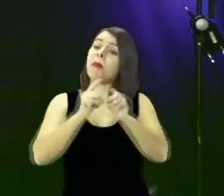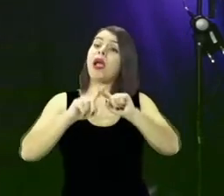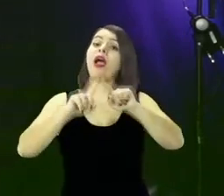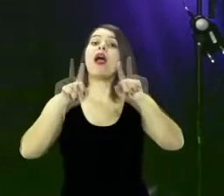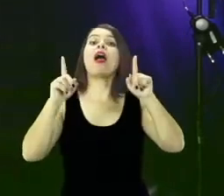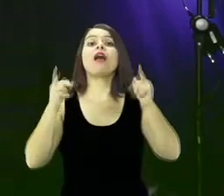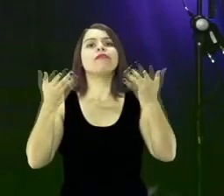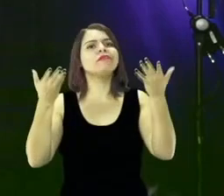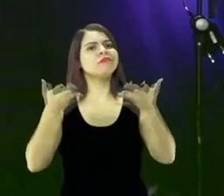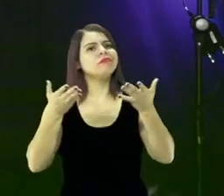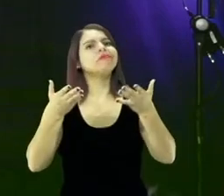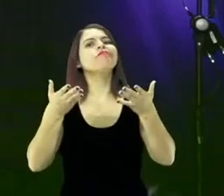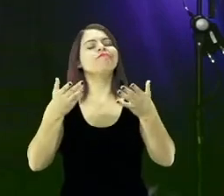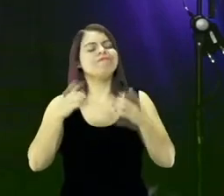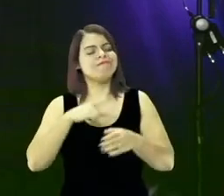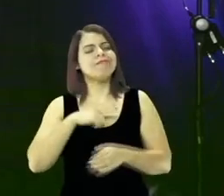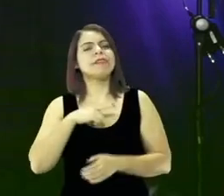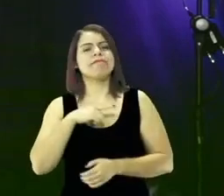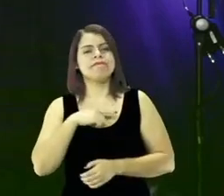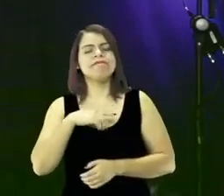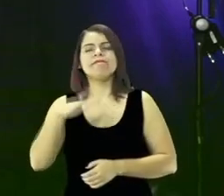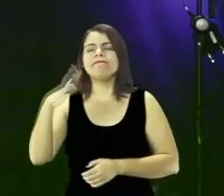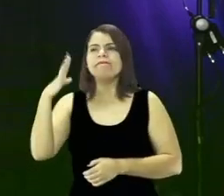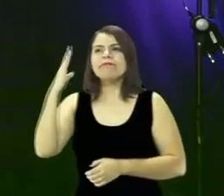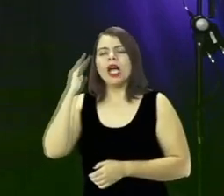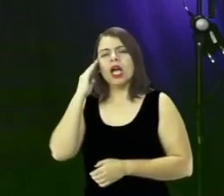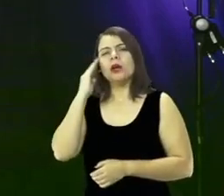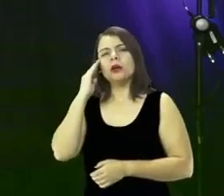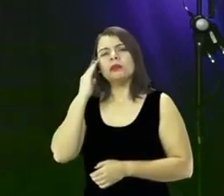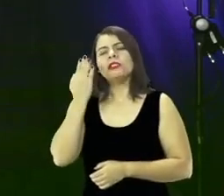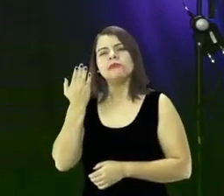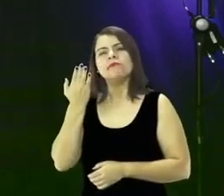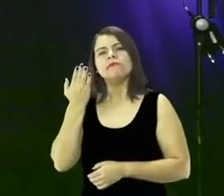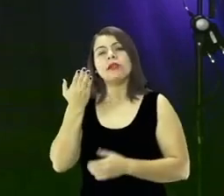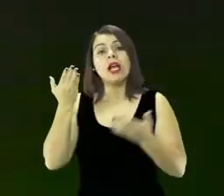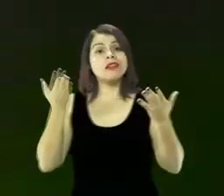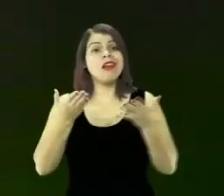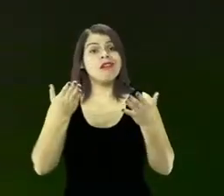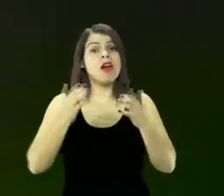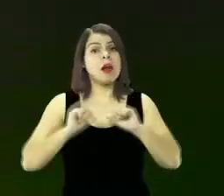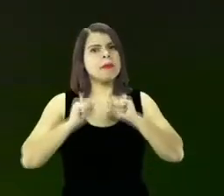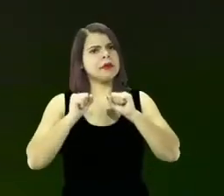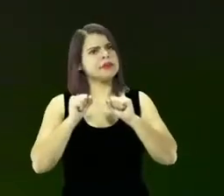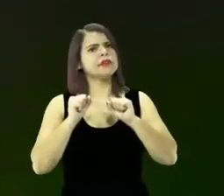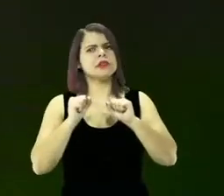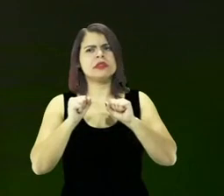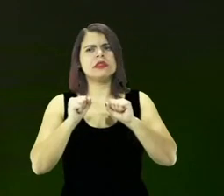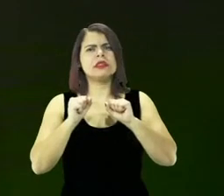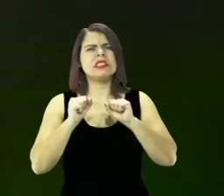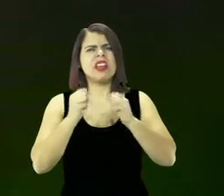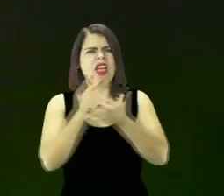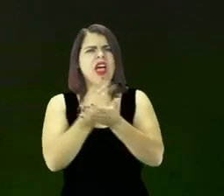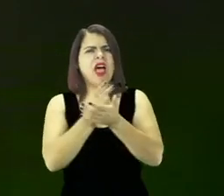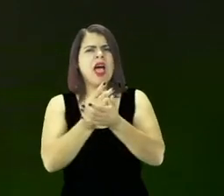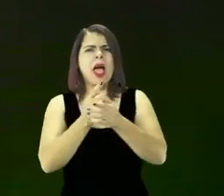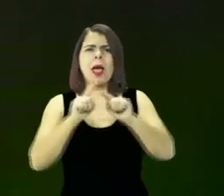onde você já tem o conhecimento e agora você pode diminuir o número de erros porque agora você já sabe.